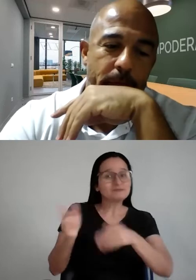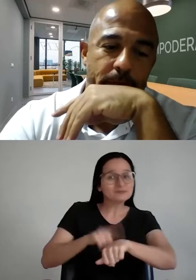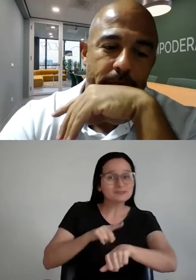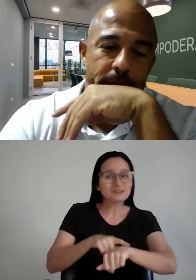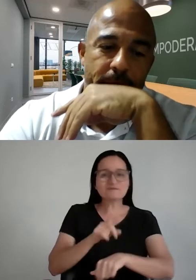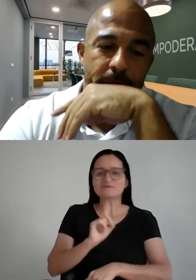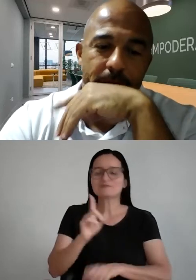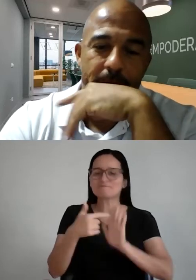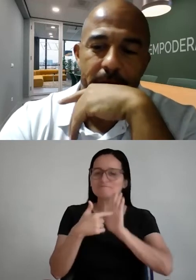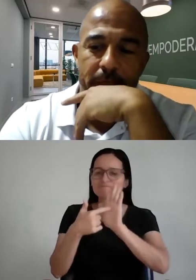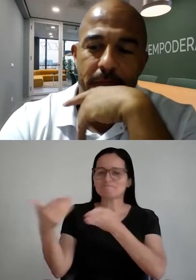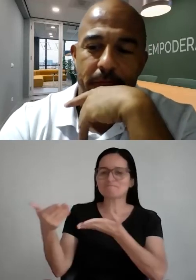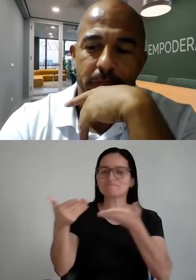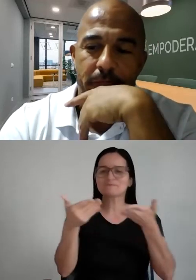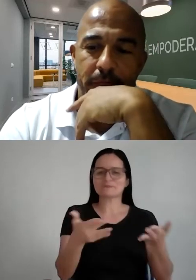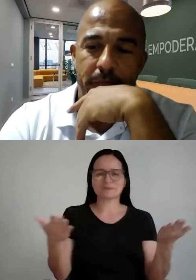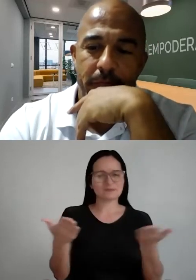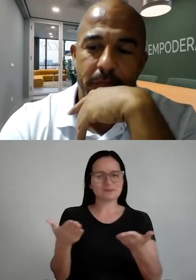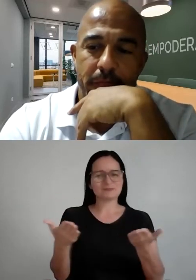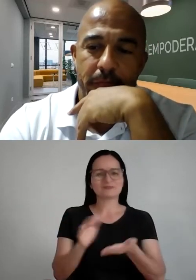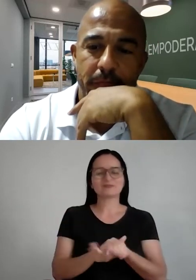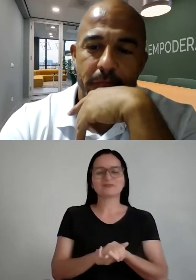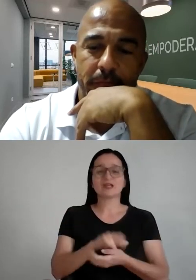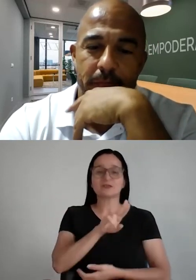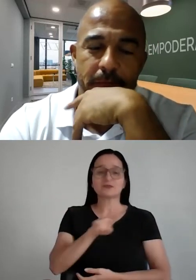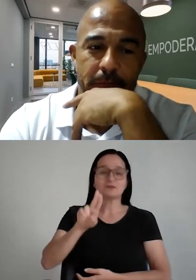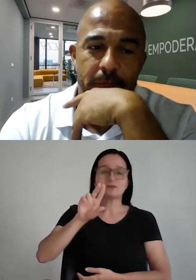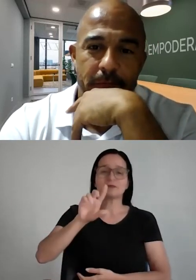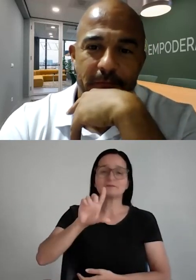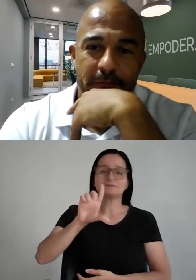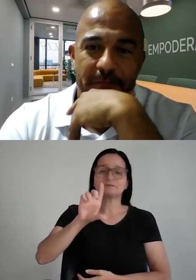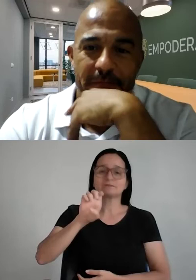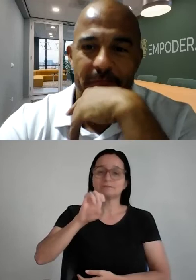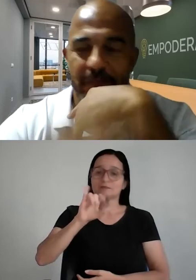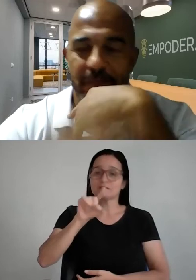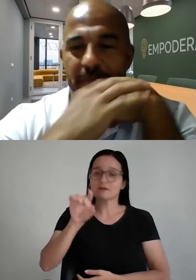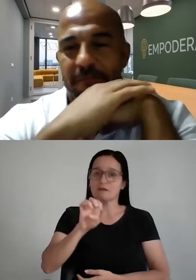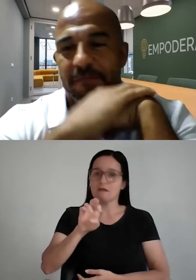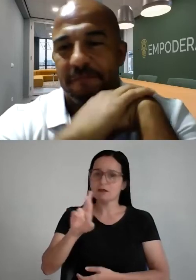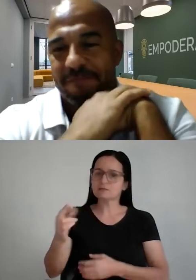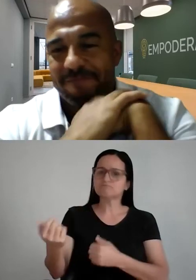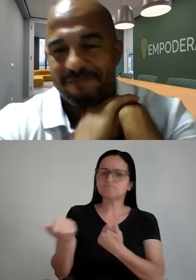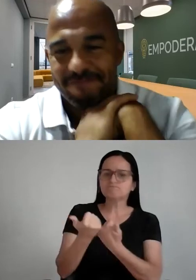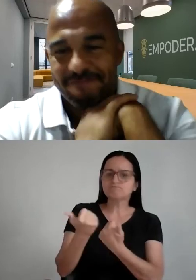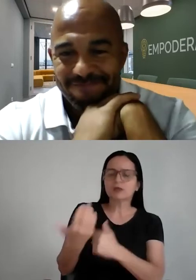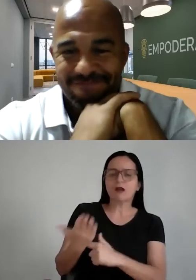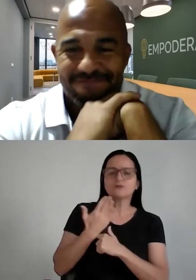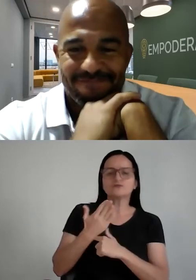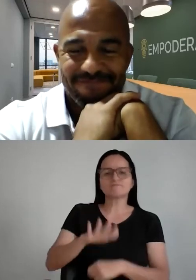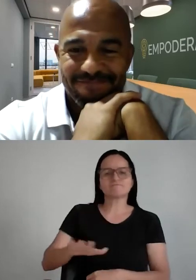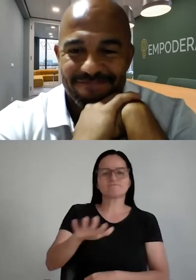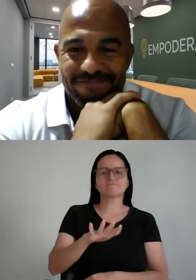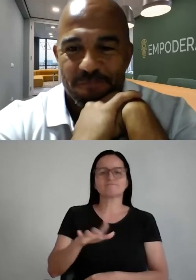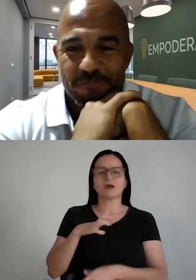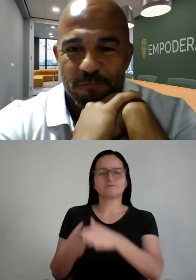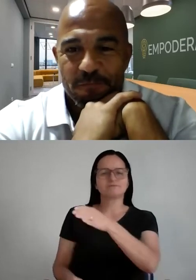apresentar aqui os nossos convidados, o Leiser Pereira, que é um super parceiro da nossa área, fundador e